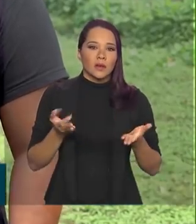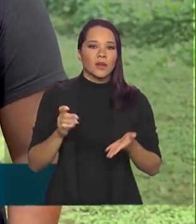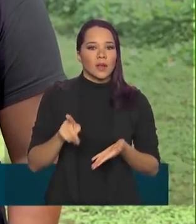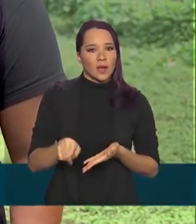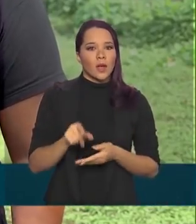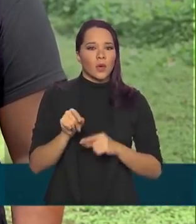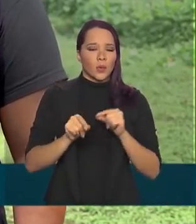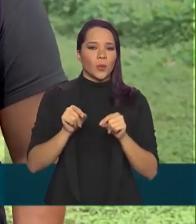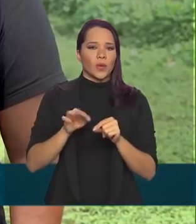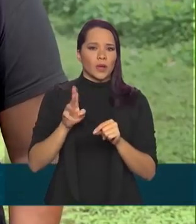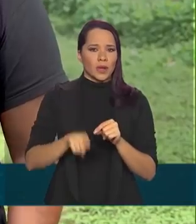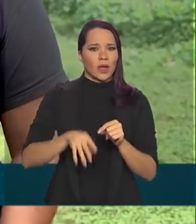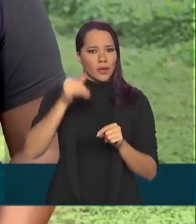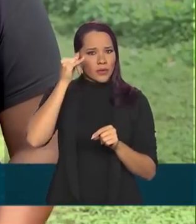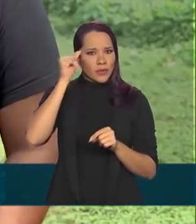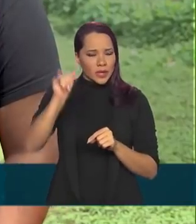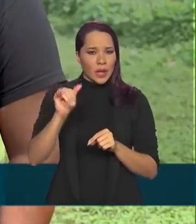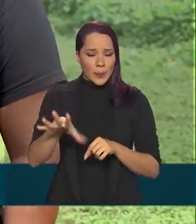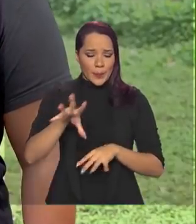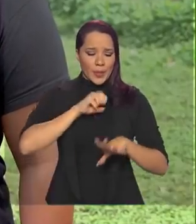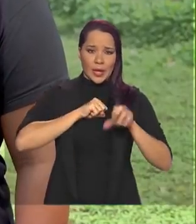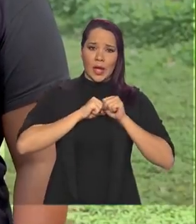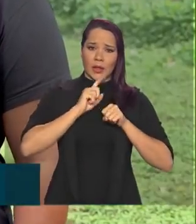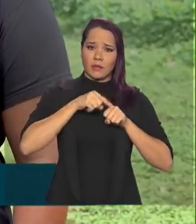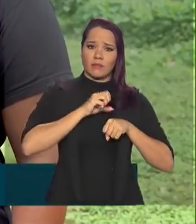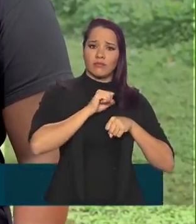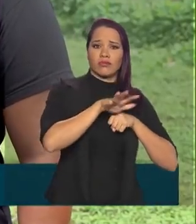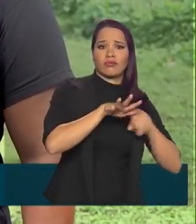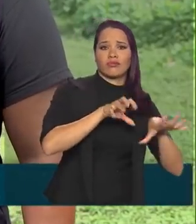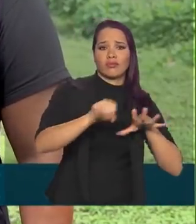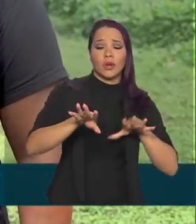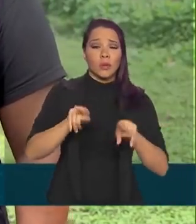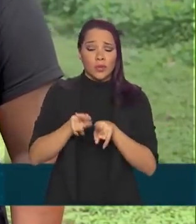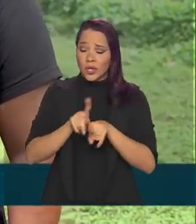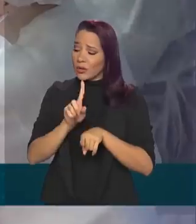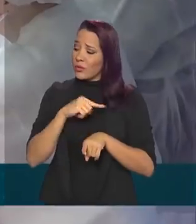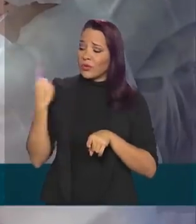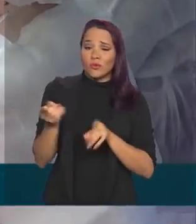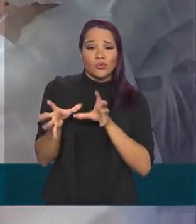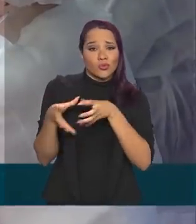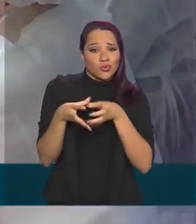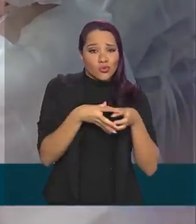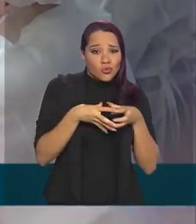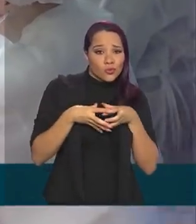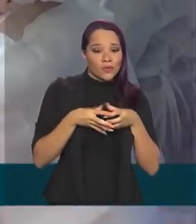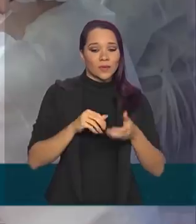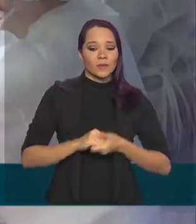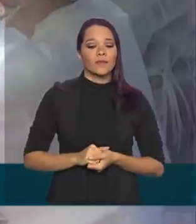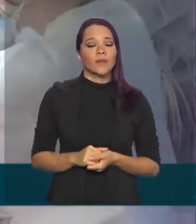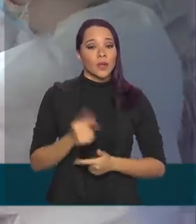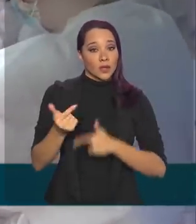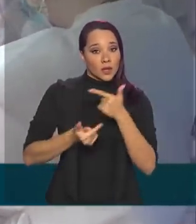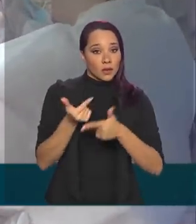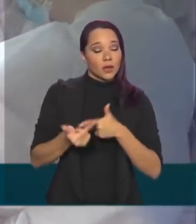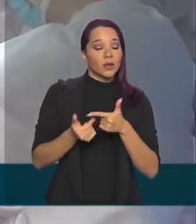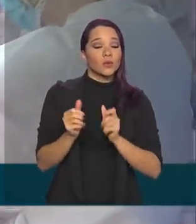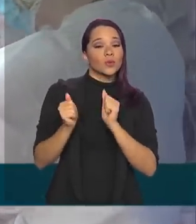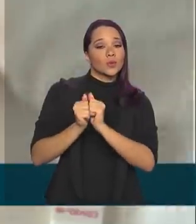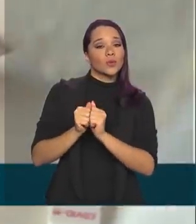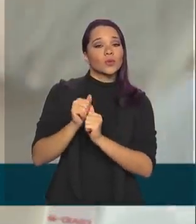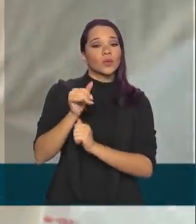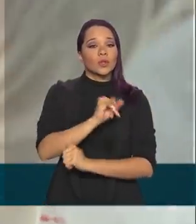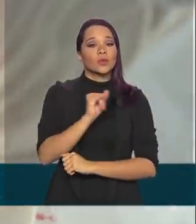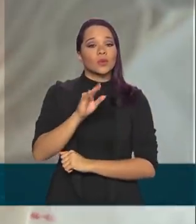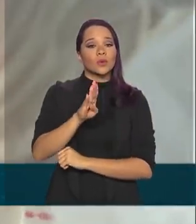se pegar e passar para todo mundo, porque a gente vive todo mundo junto, né? A ação é uma parceria do Instituto Butantan